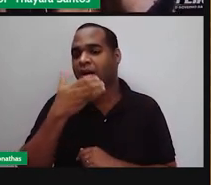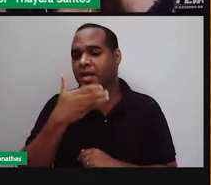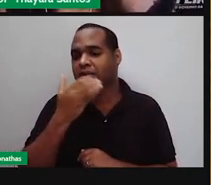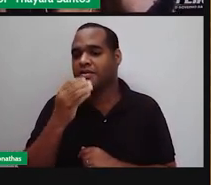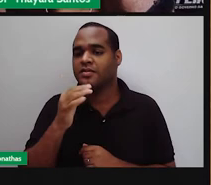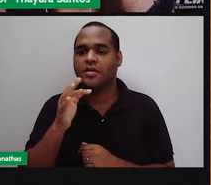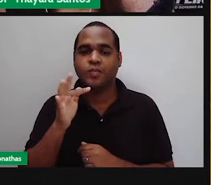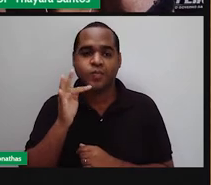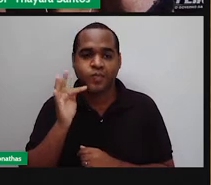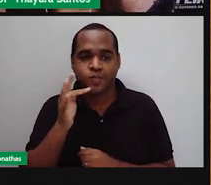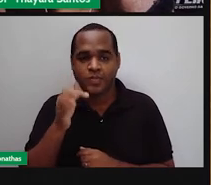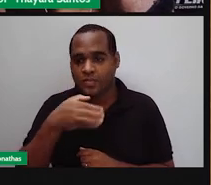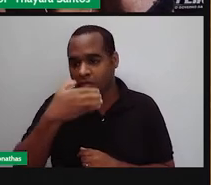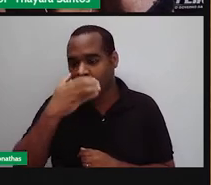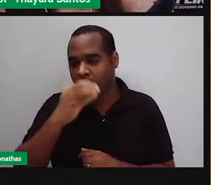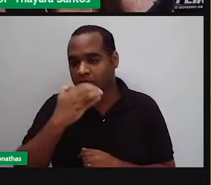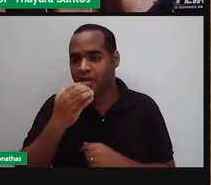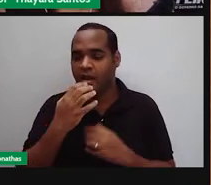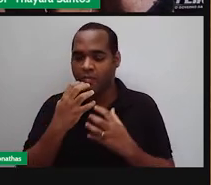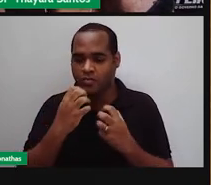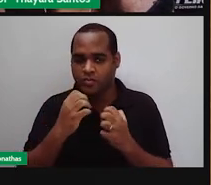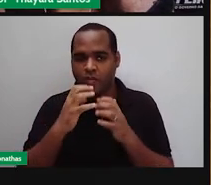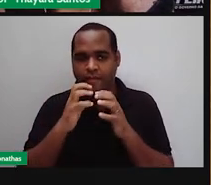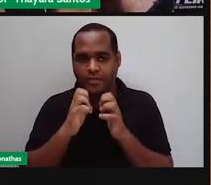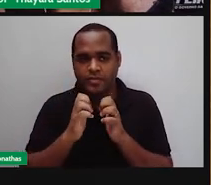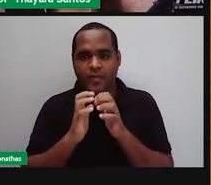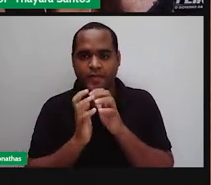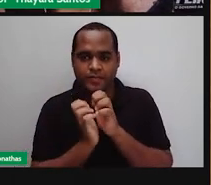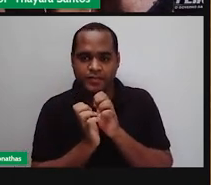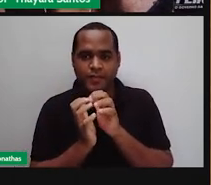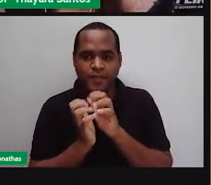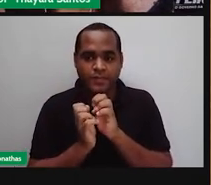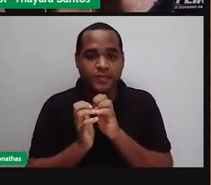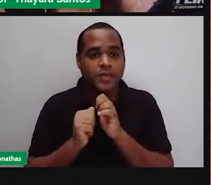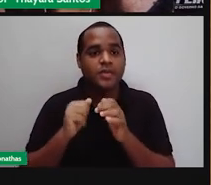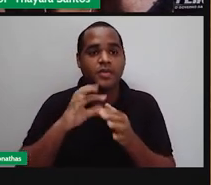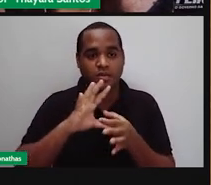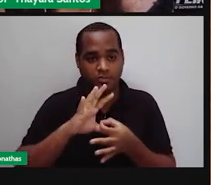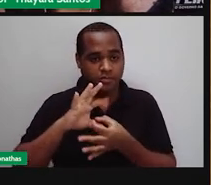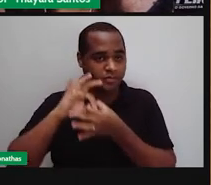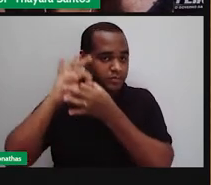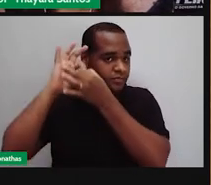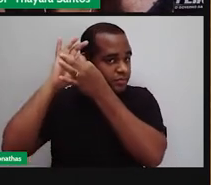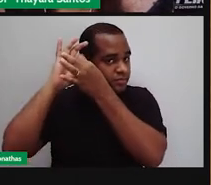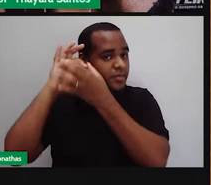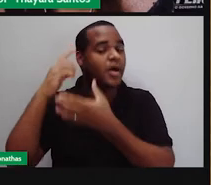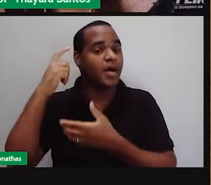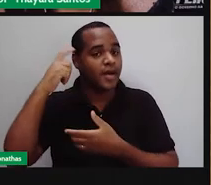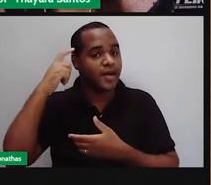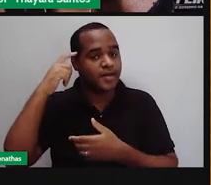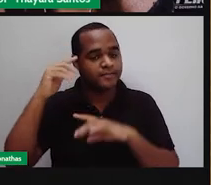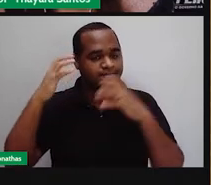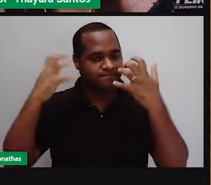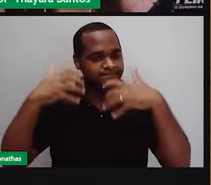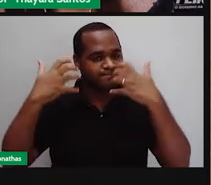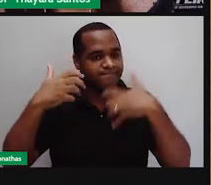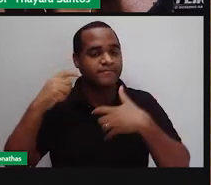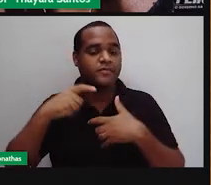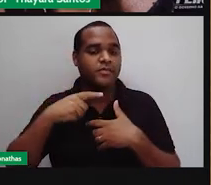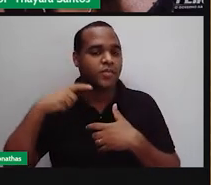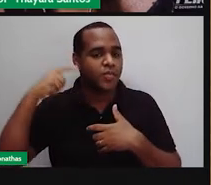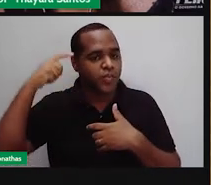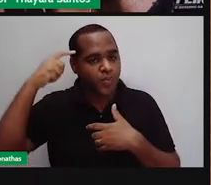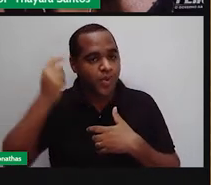contato com as papilas gustativas que estão na língua. As papilas gustativas passam esta informação para o cérebro através dos nervos